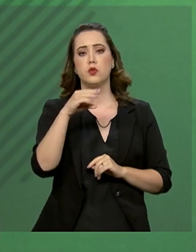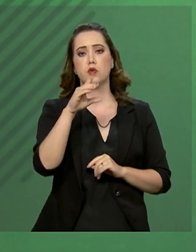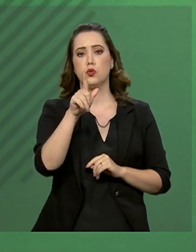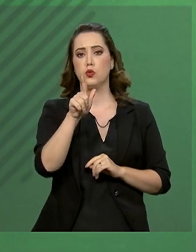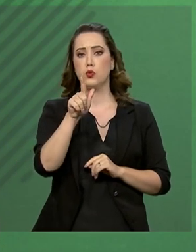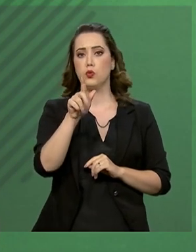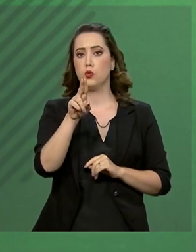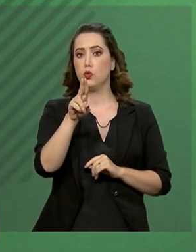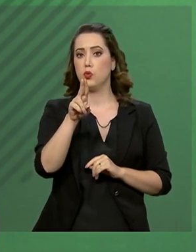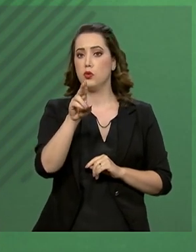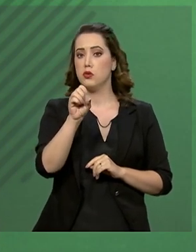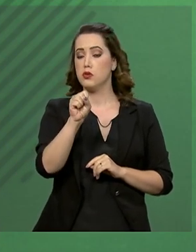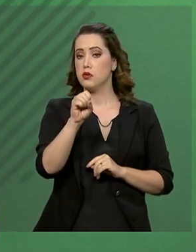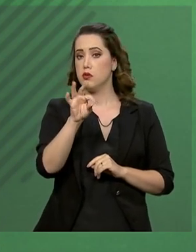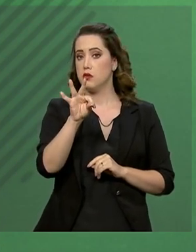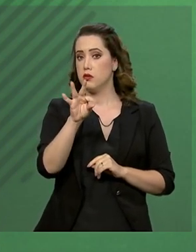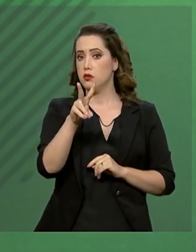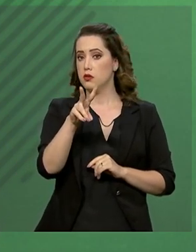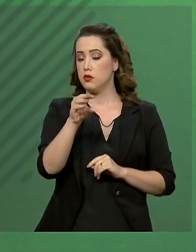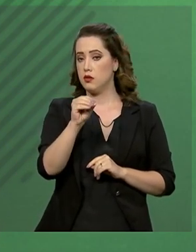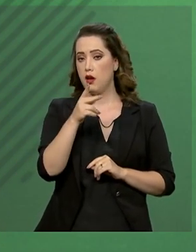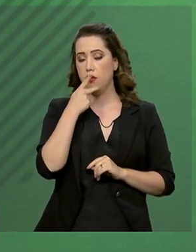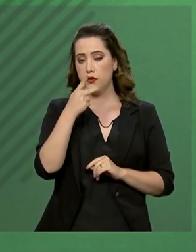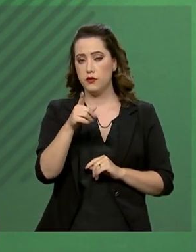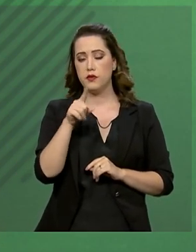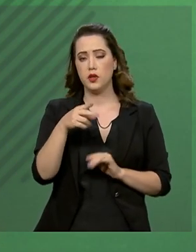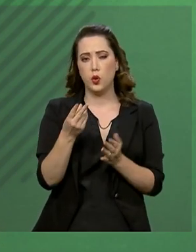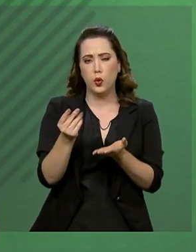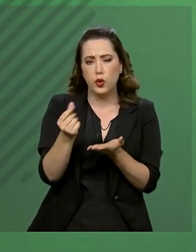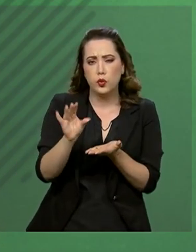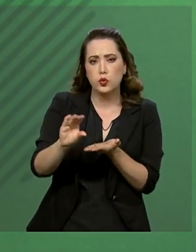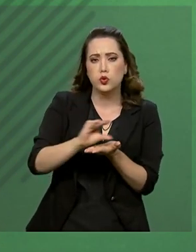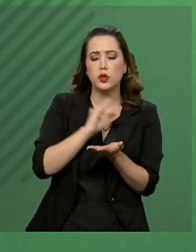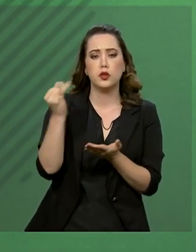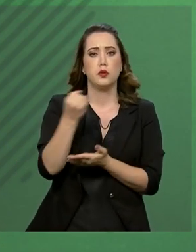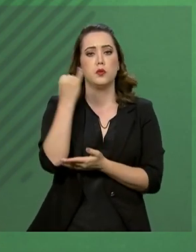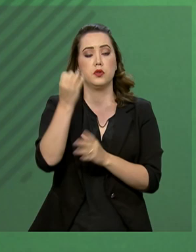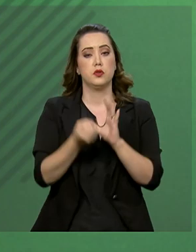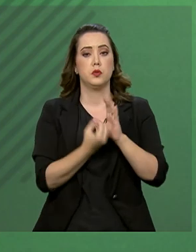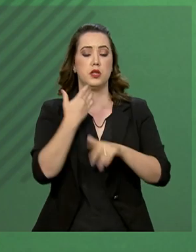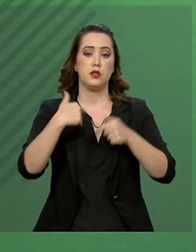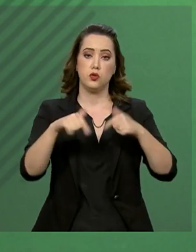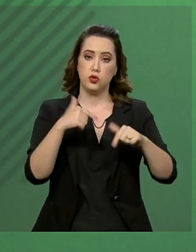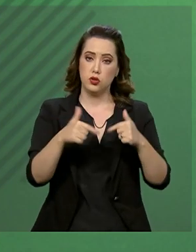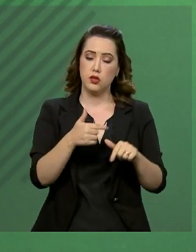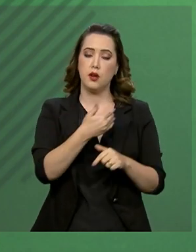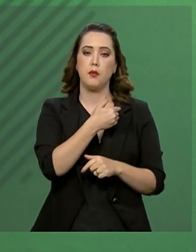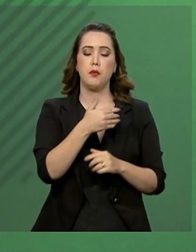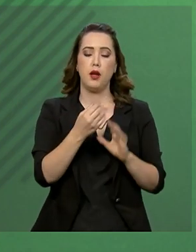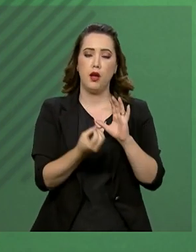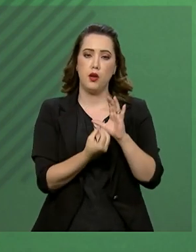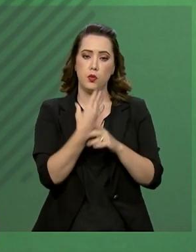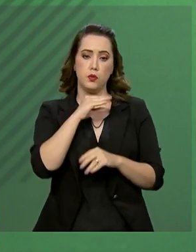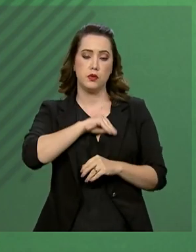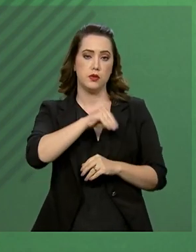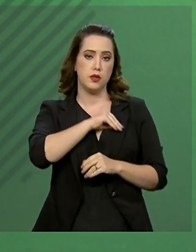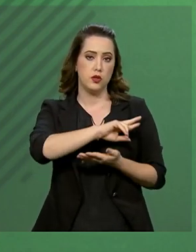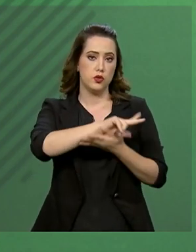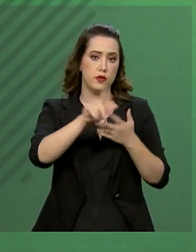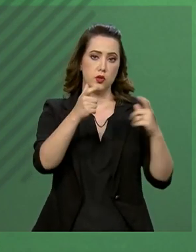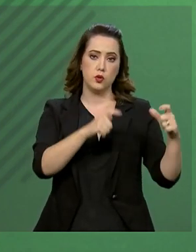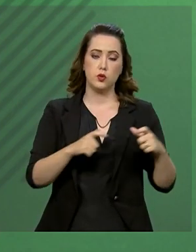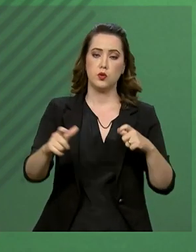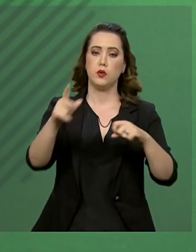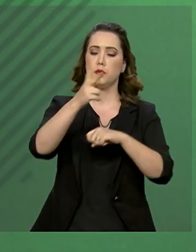o crédito será fundamental para a geração de emprego e renda em diversas localidades do